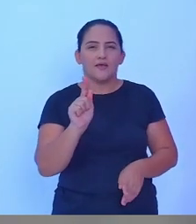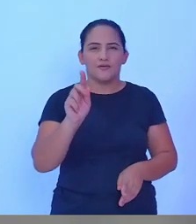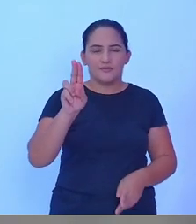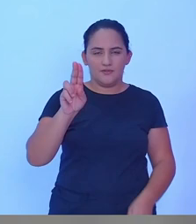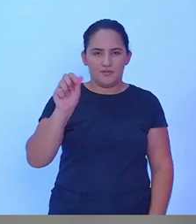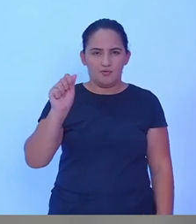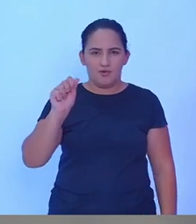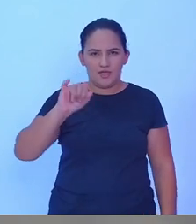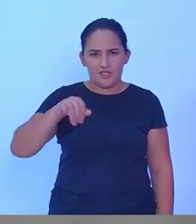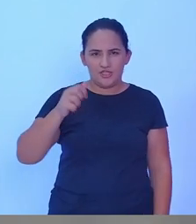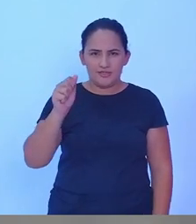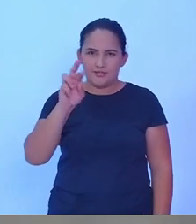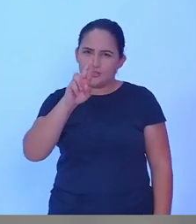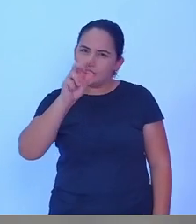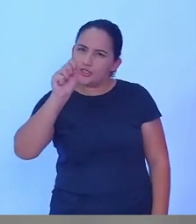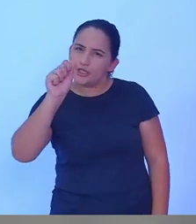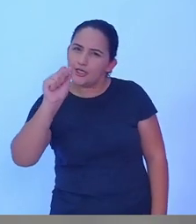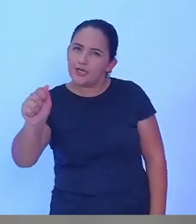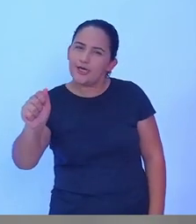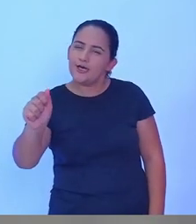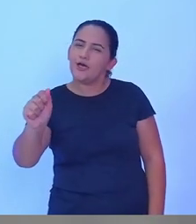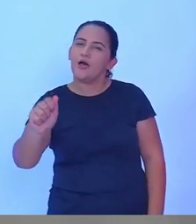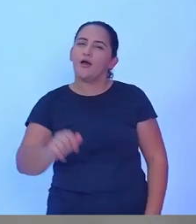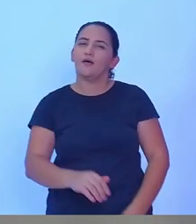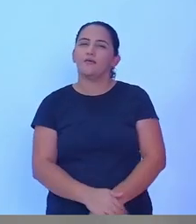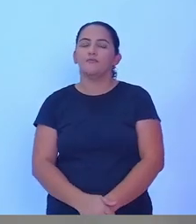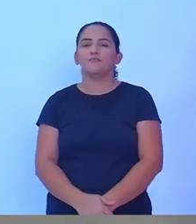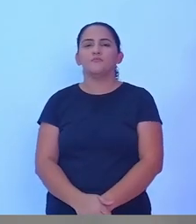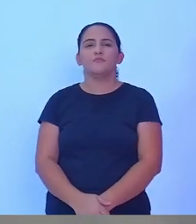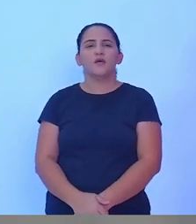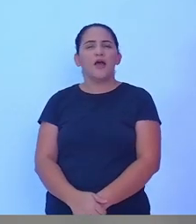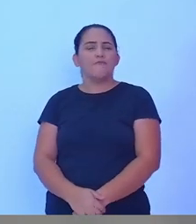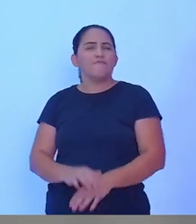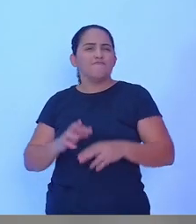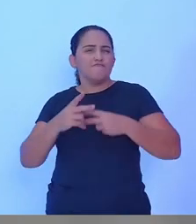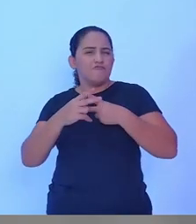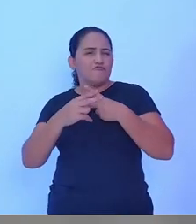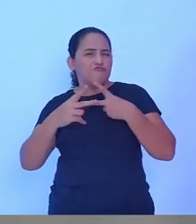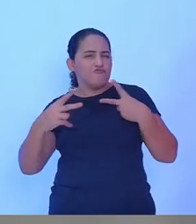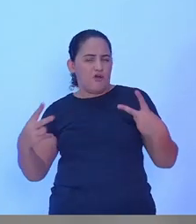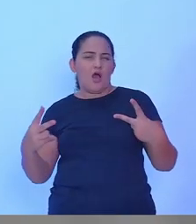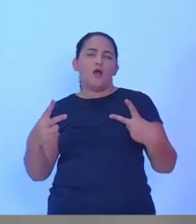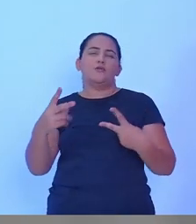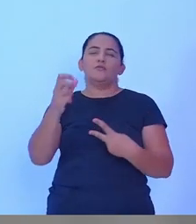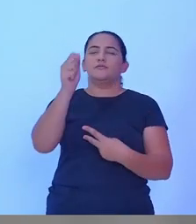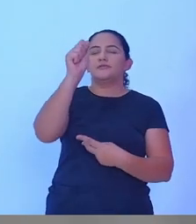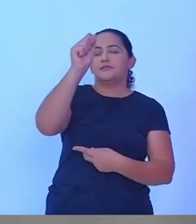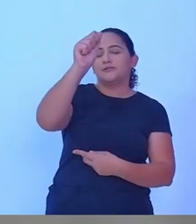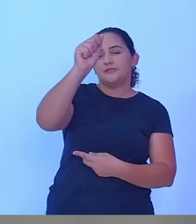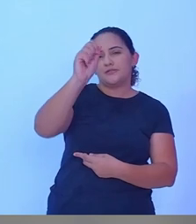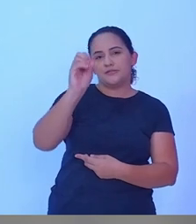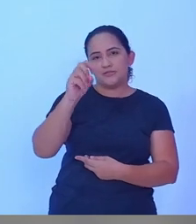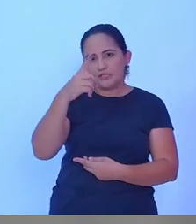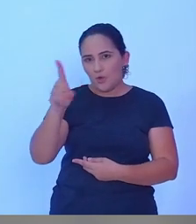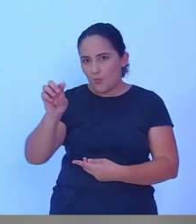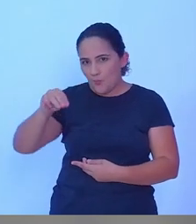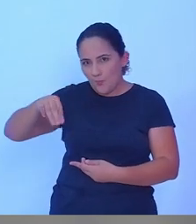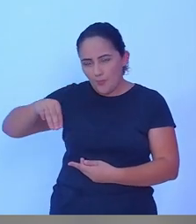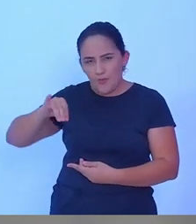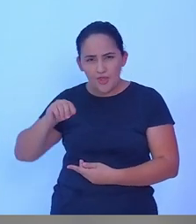.br, costamarquesnoticia.com.br, são miguelnoticias.com.br,